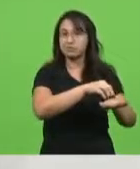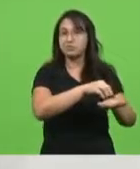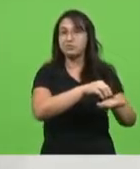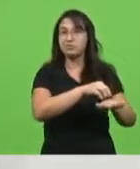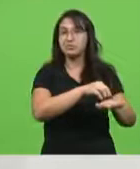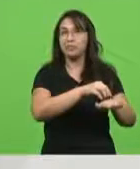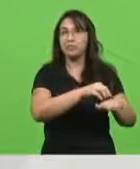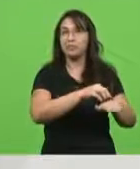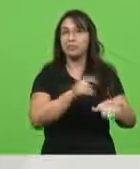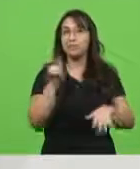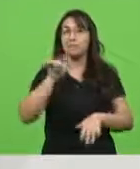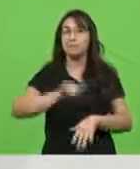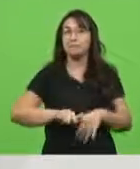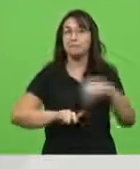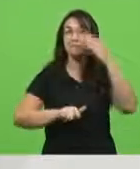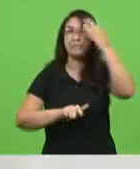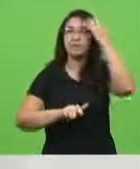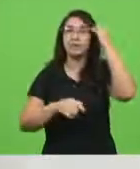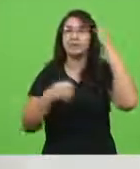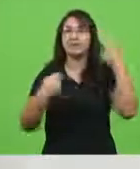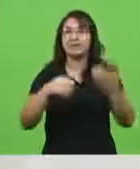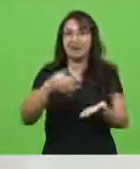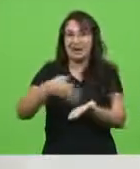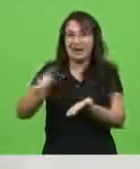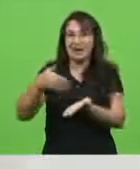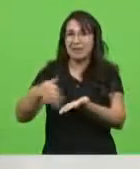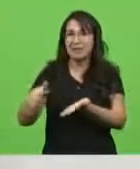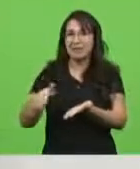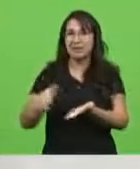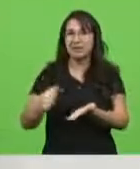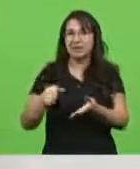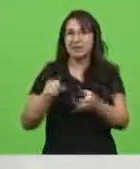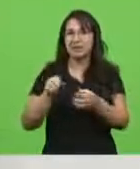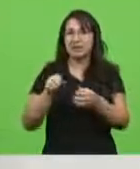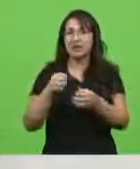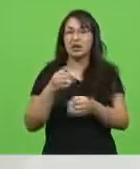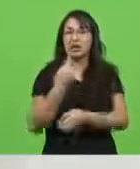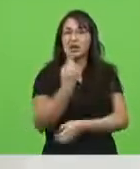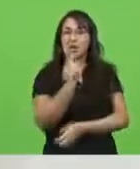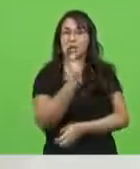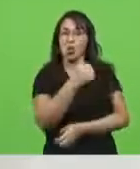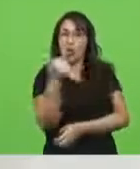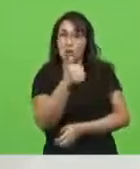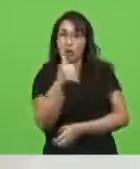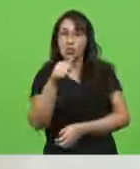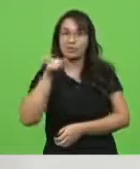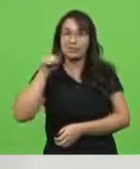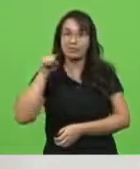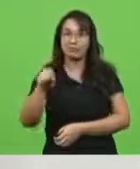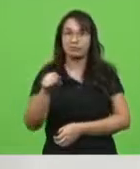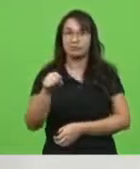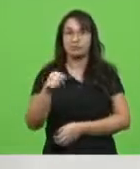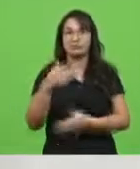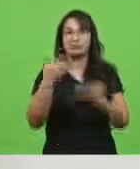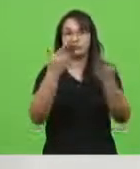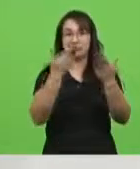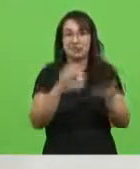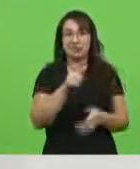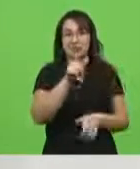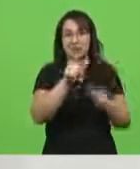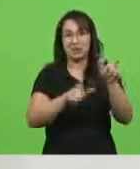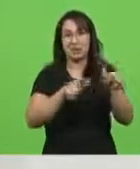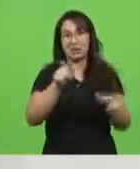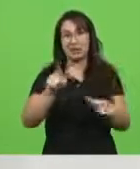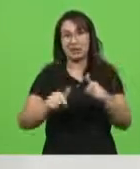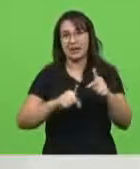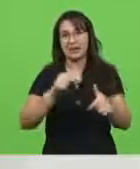e tiveram que demitir 11 mil funcionários. Eu queria convidar o secretário Paulo